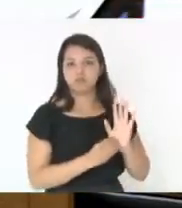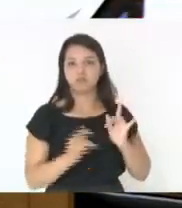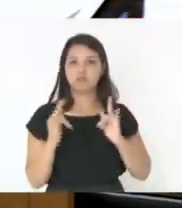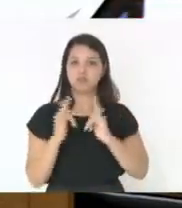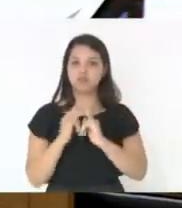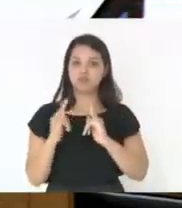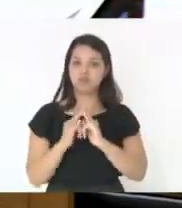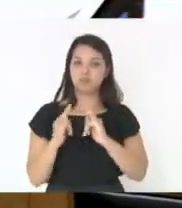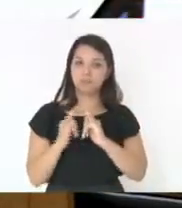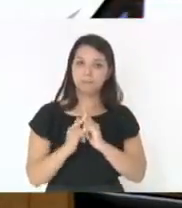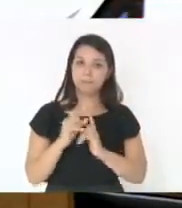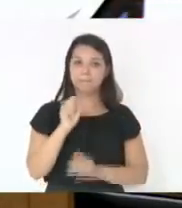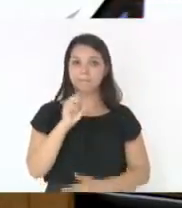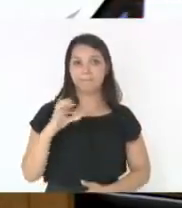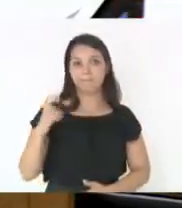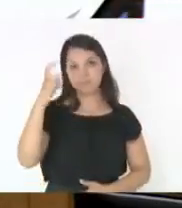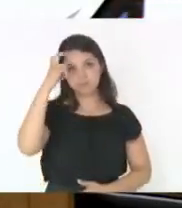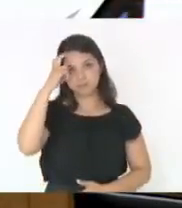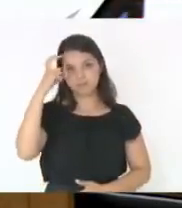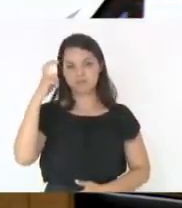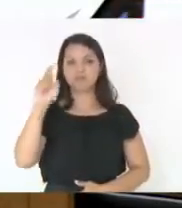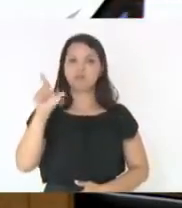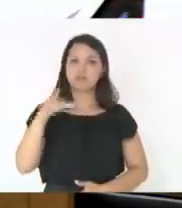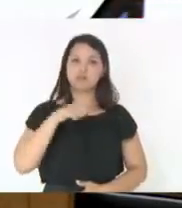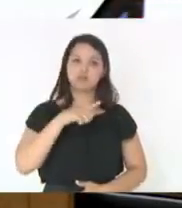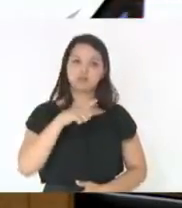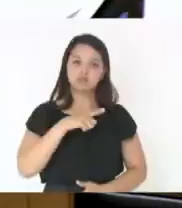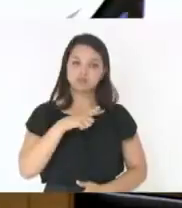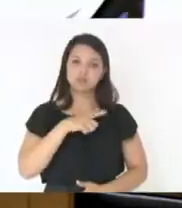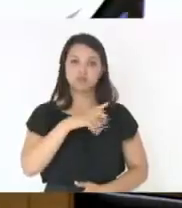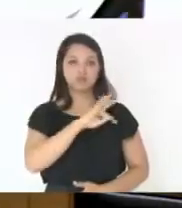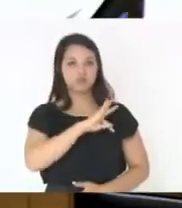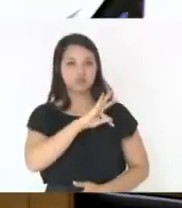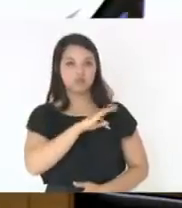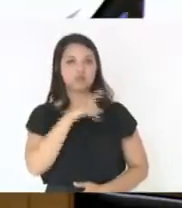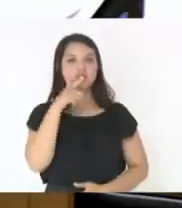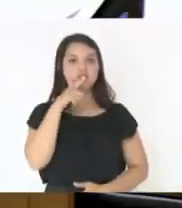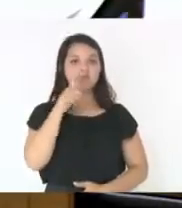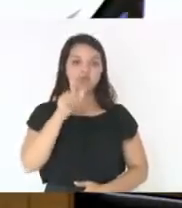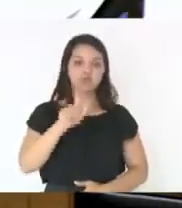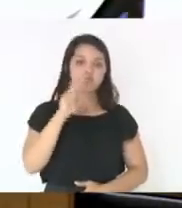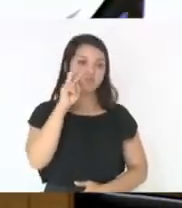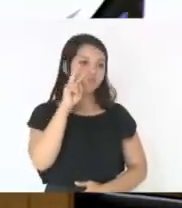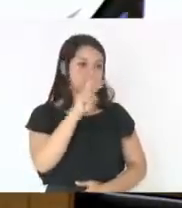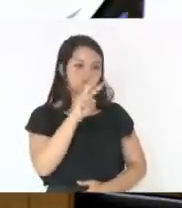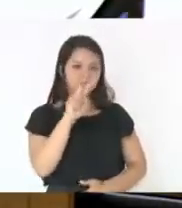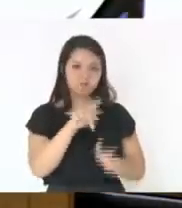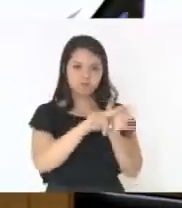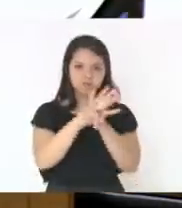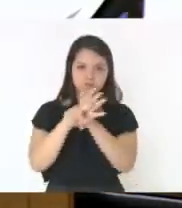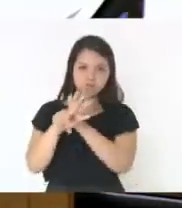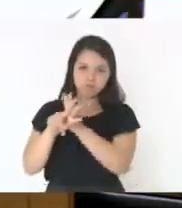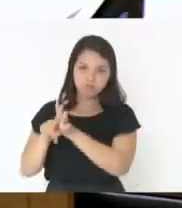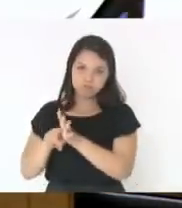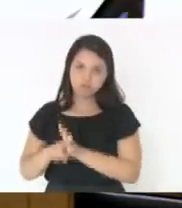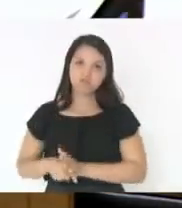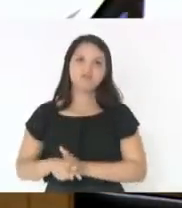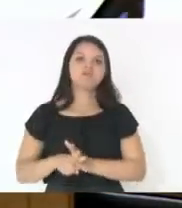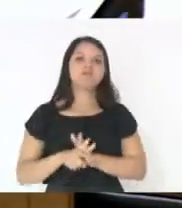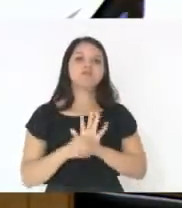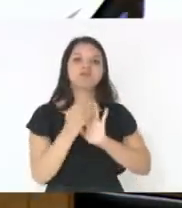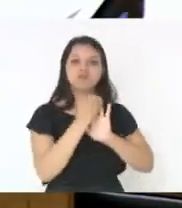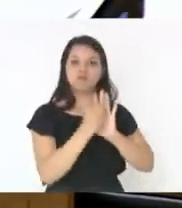Cultura e lá nós temos técnicos que conseguem identificar através de critérios objetivos